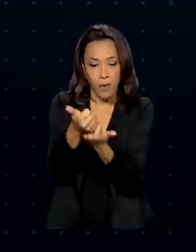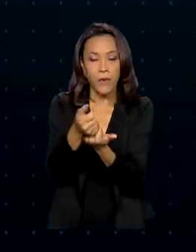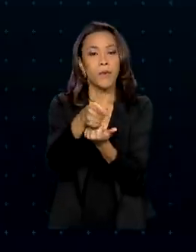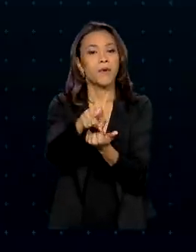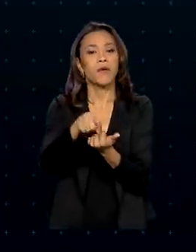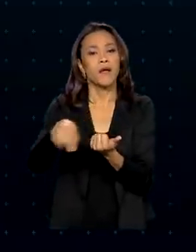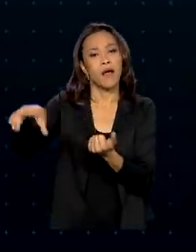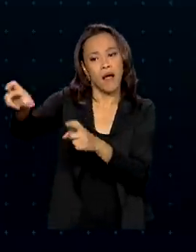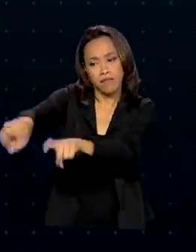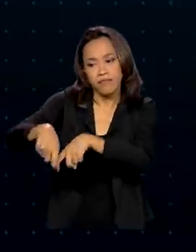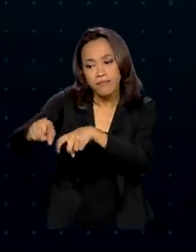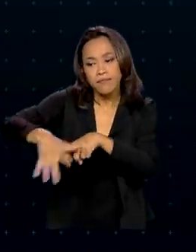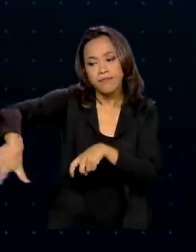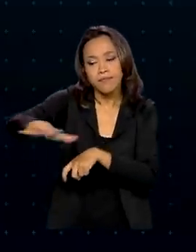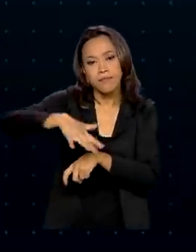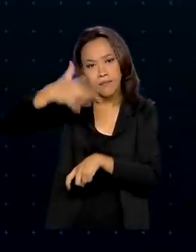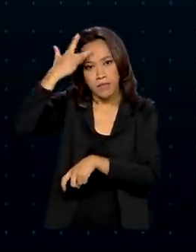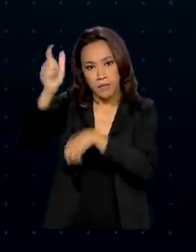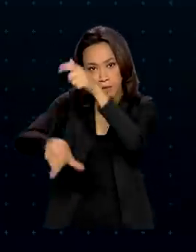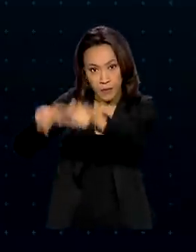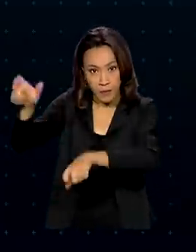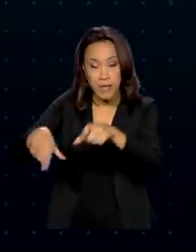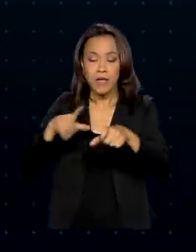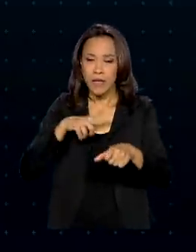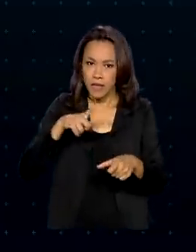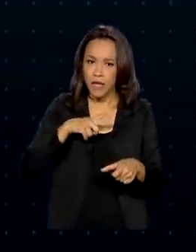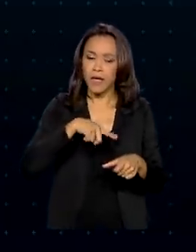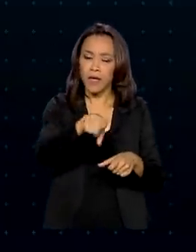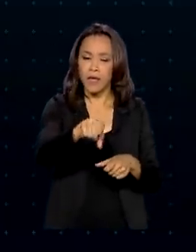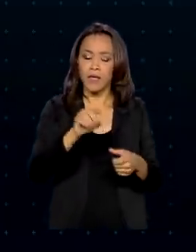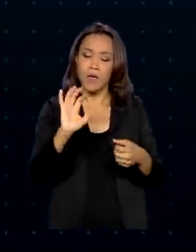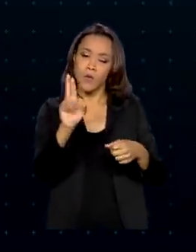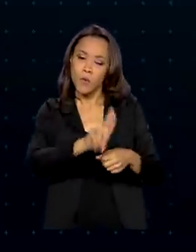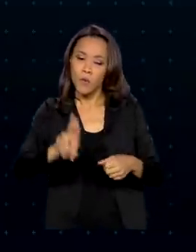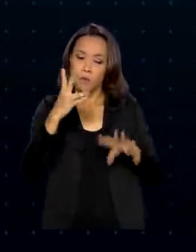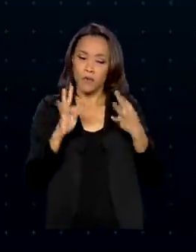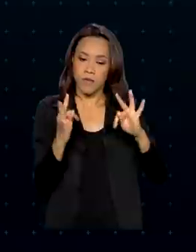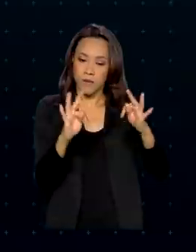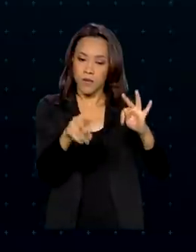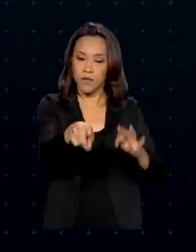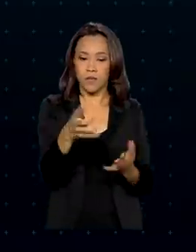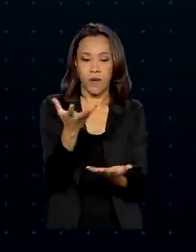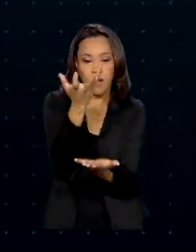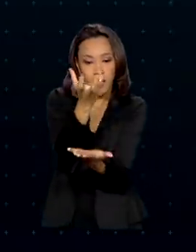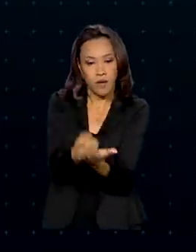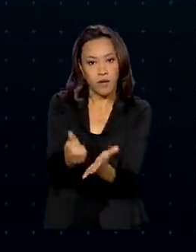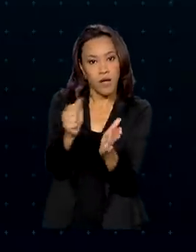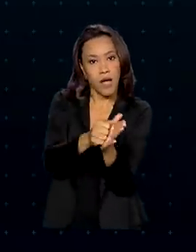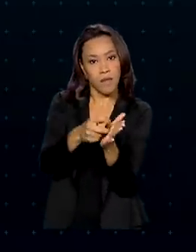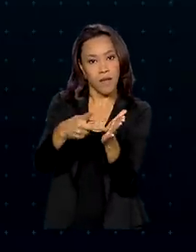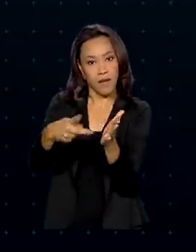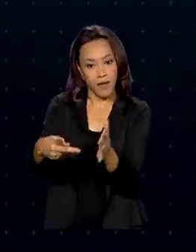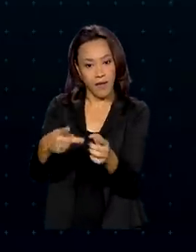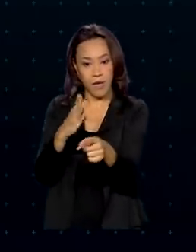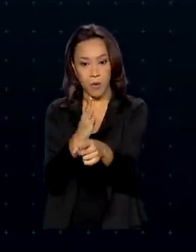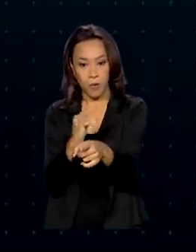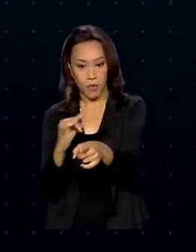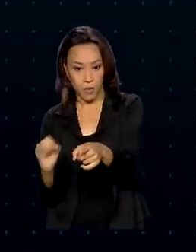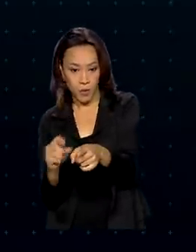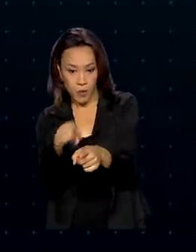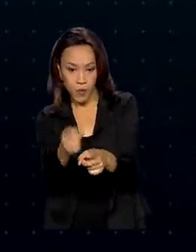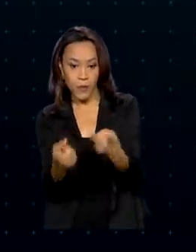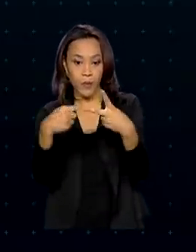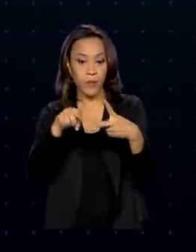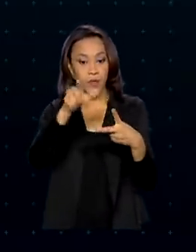rural, a Embrapa conta com diversas soluções tecnológicas para celular, como os aplicativos bioinsumos